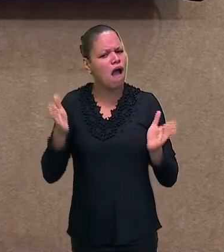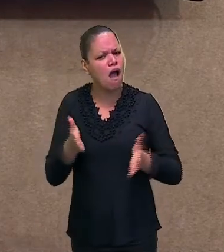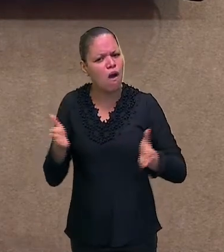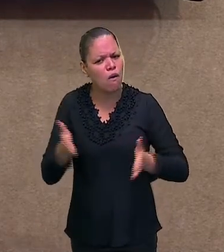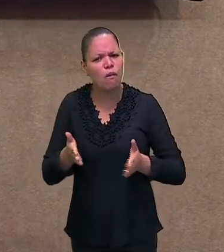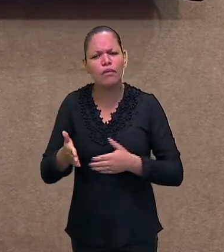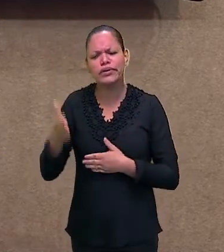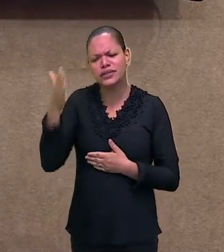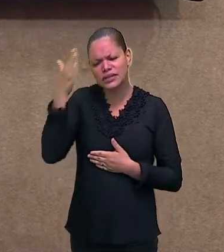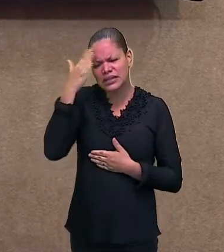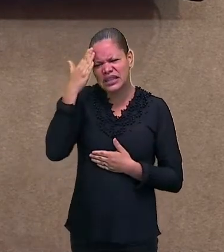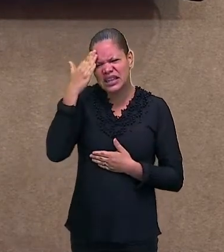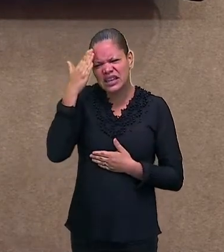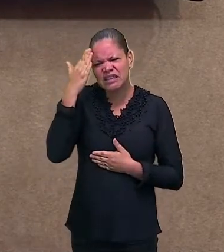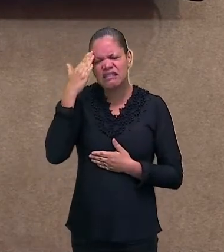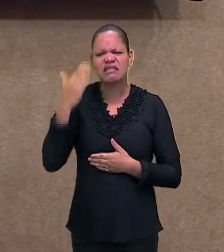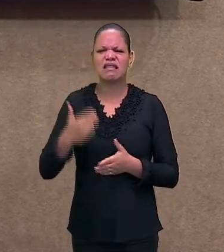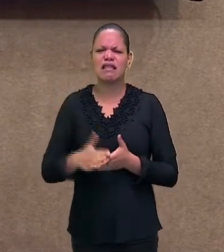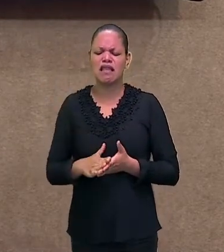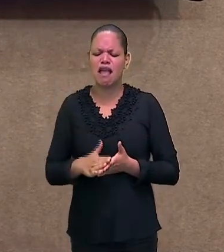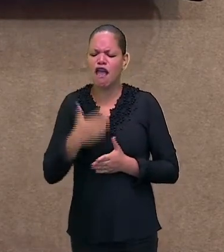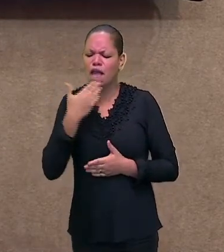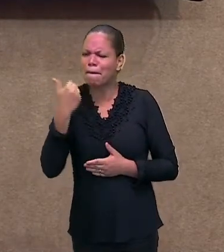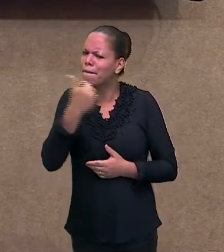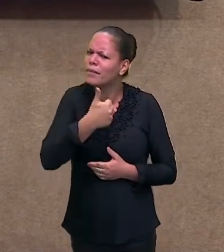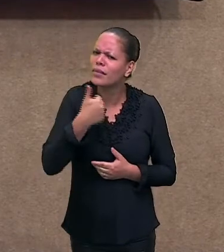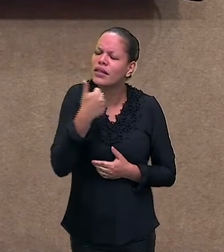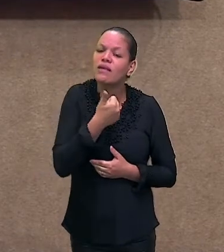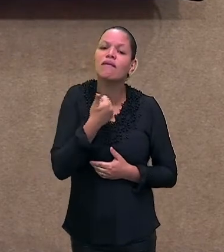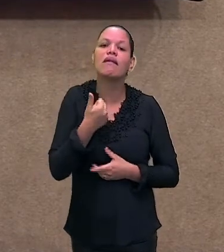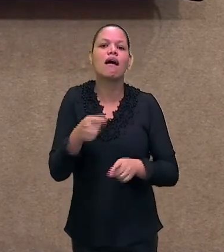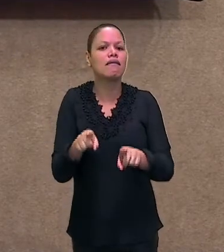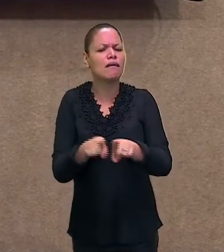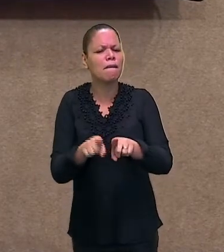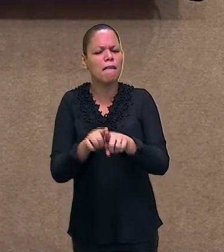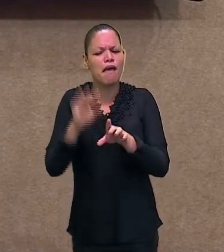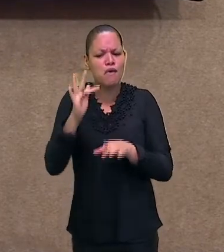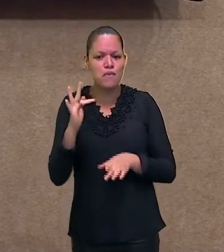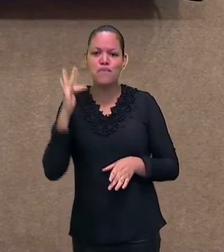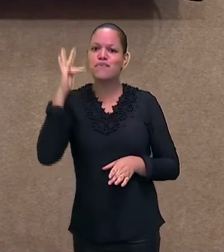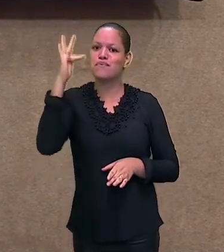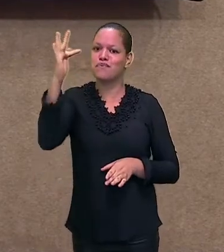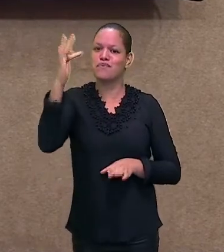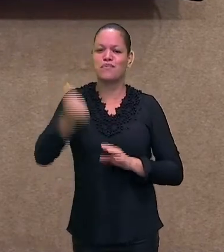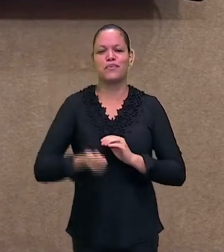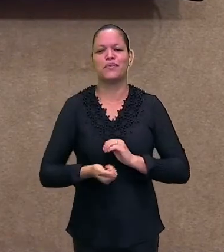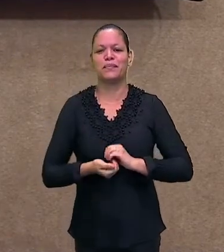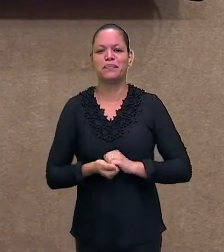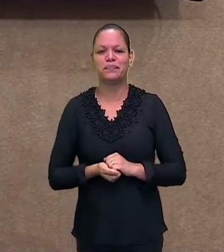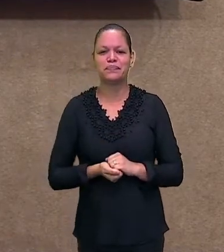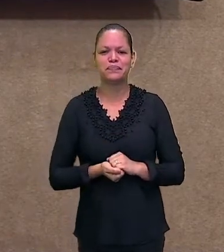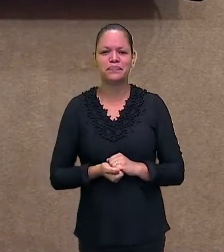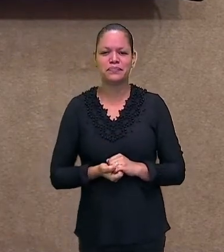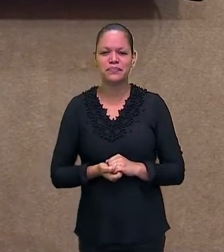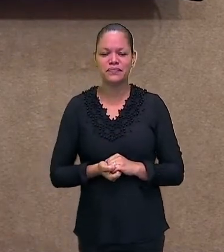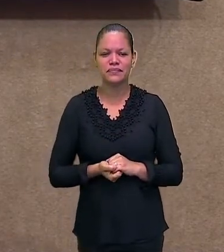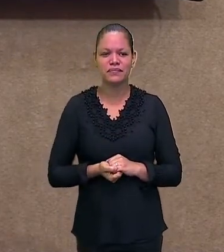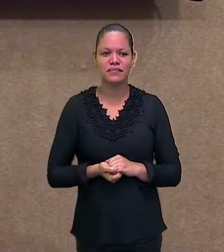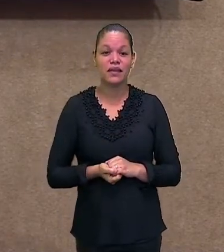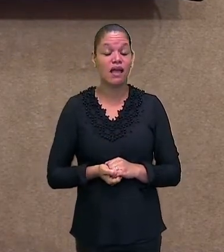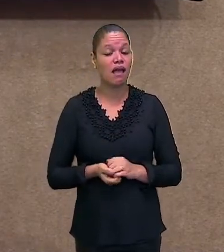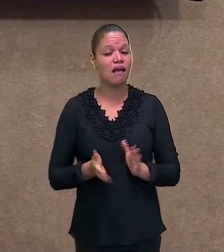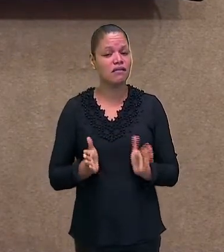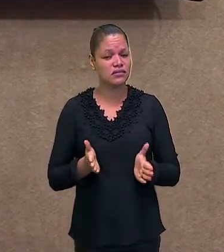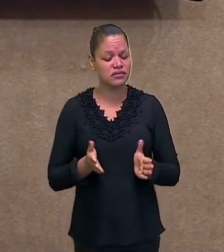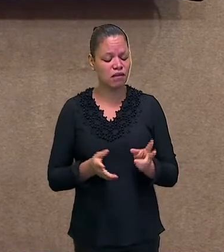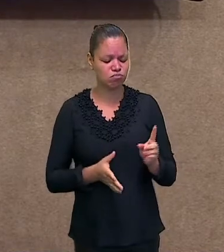e buscar também formas de melhorar o futuro. Sobre os índios